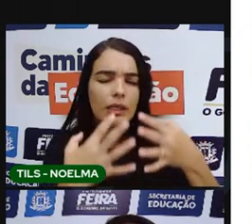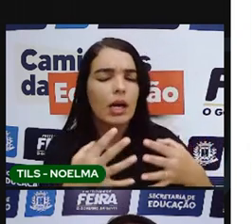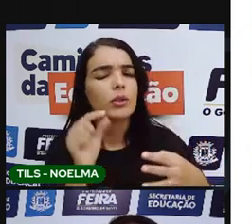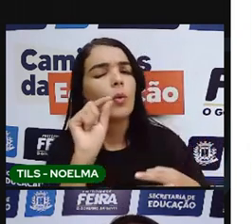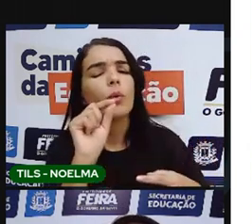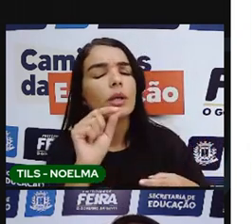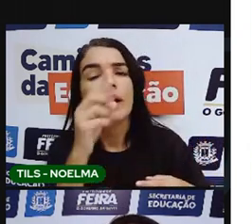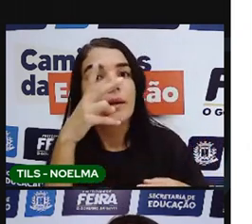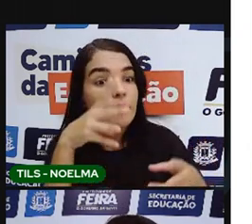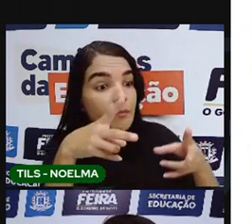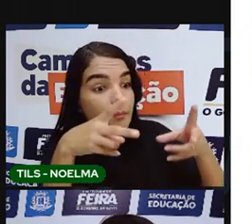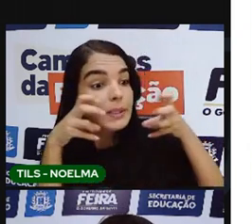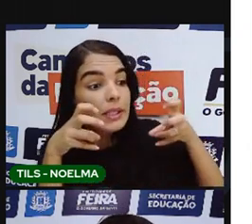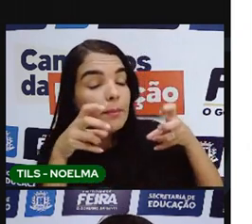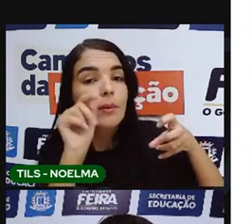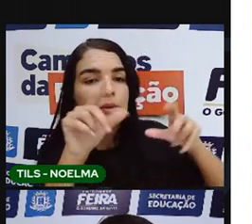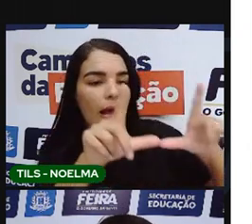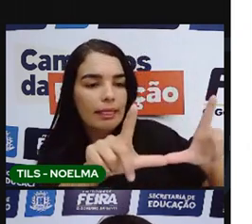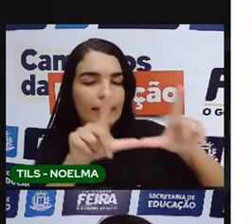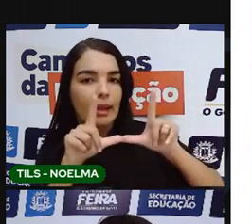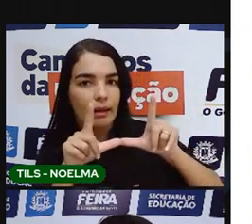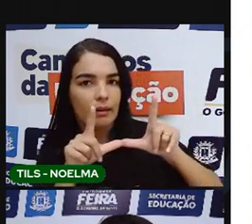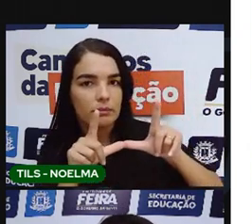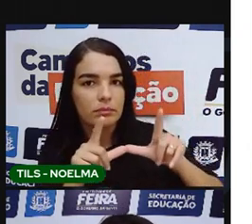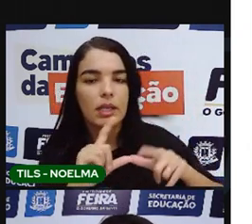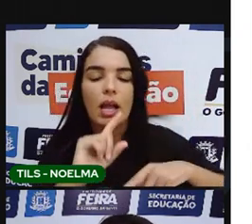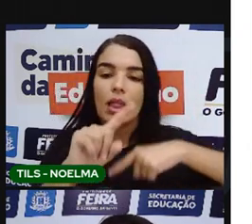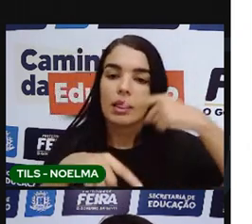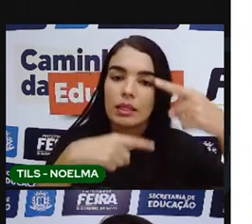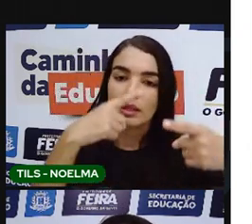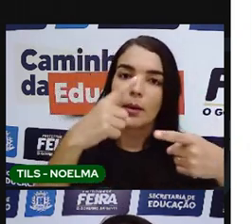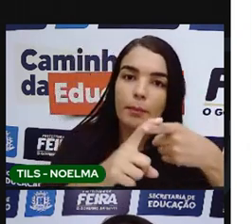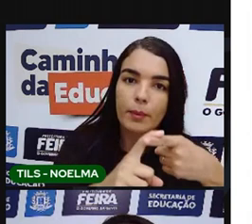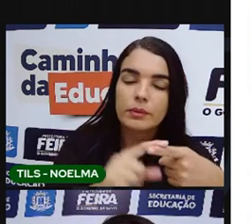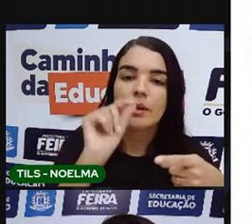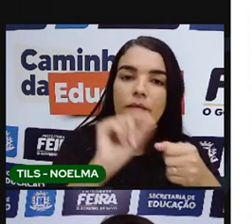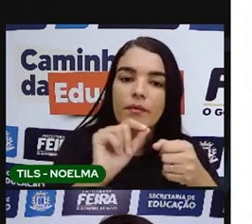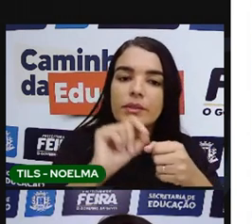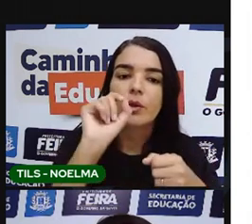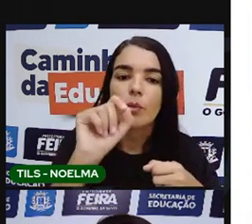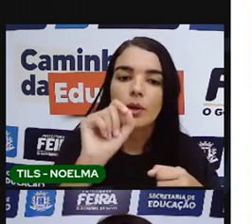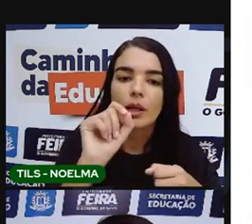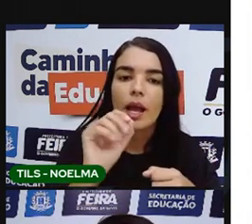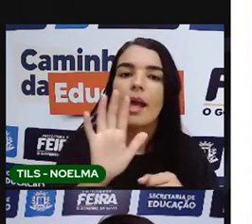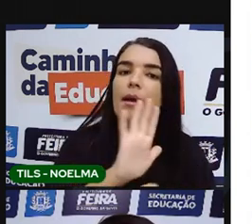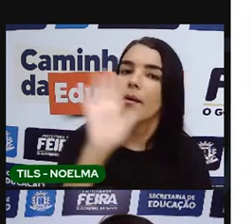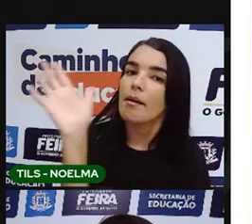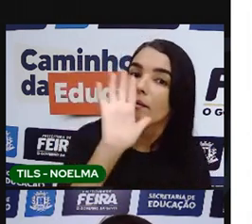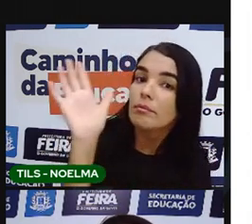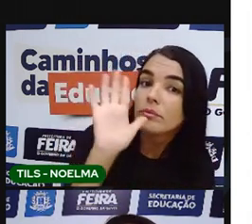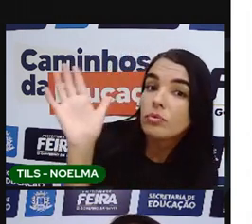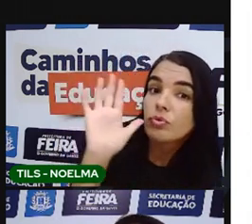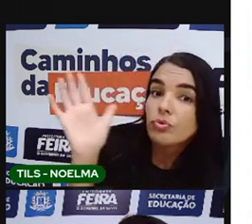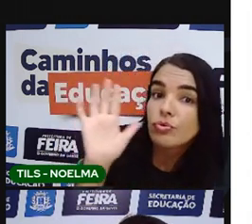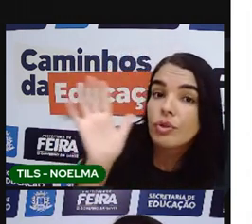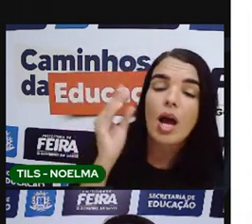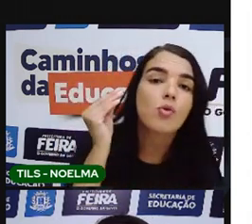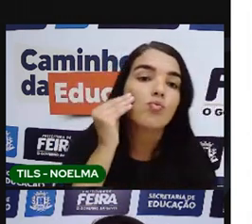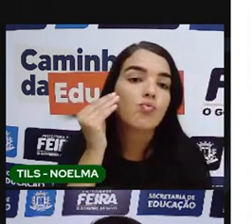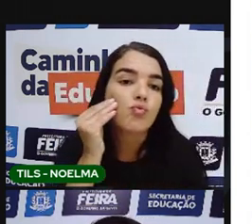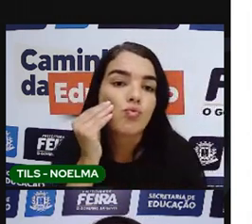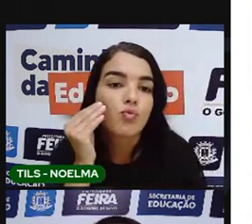o que vocês viram dentro de você. E, logo abaixo, a expressão de despedida, né? Muito